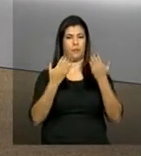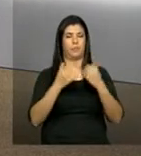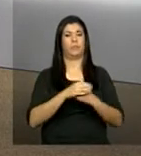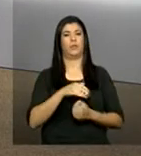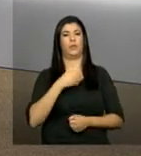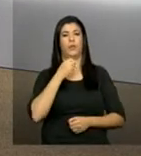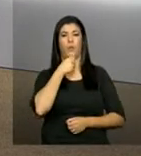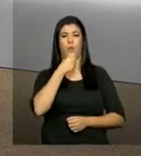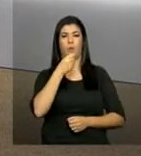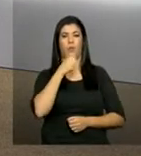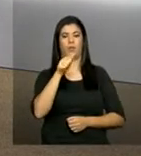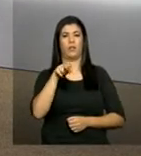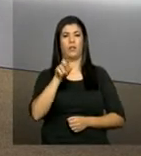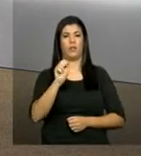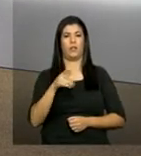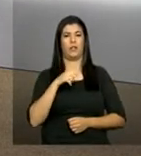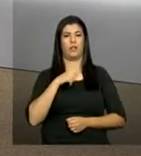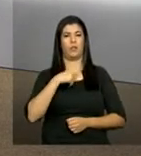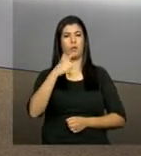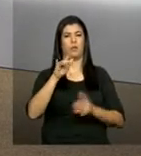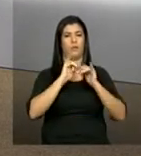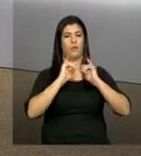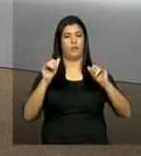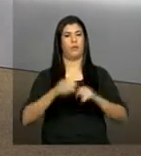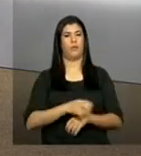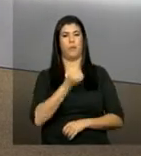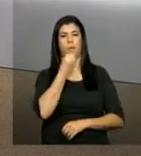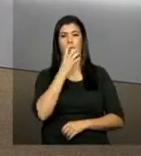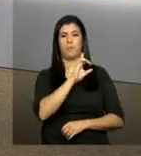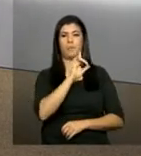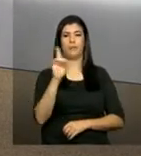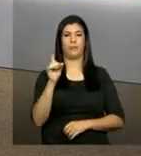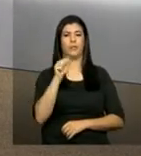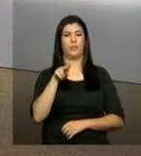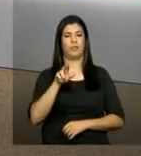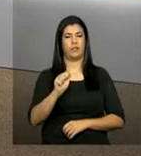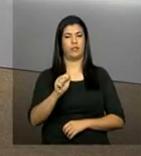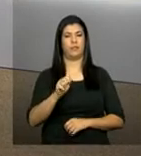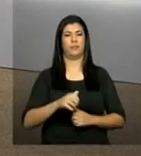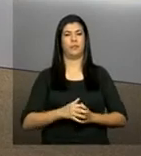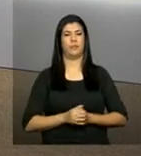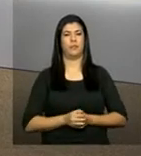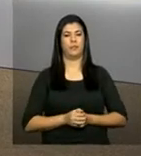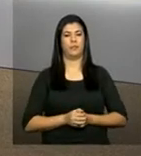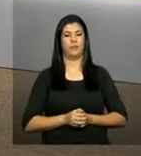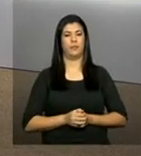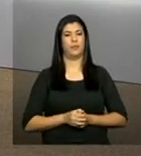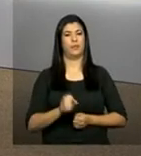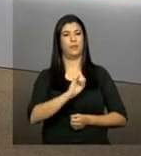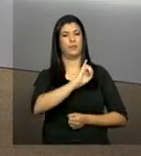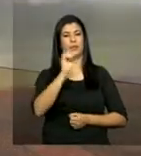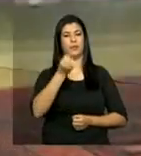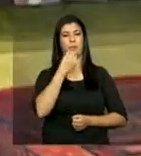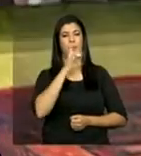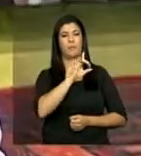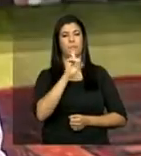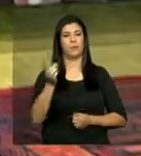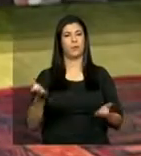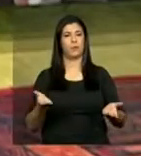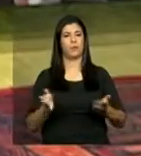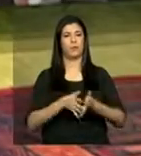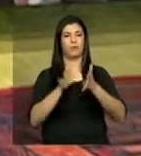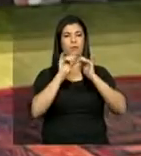repórter Ana Gabriela Salles, que tem outras informações. Bom dia, Gabriela. Olá, bom dia, Thais. A